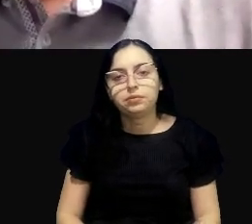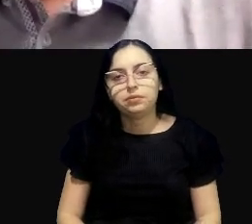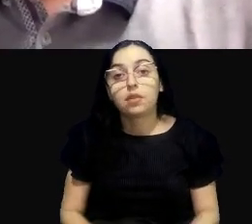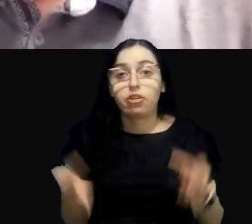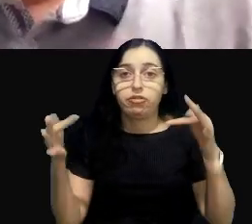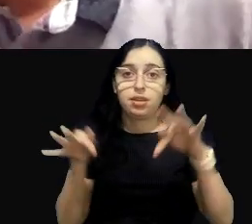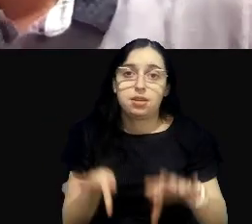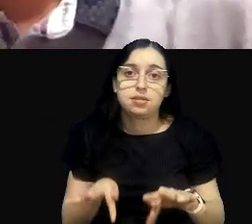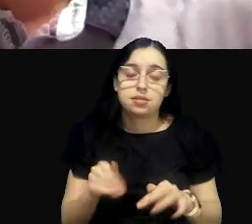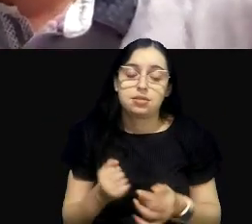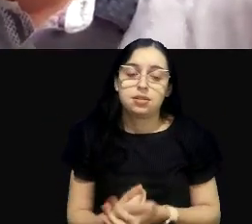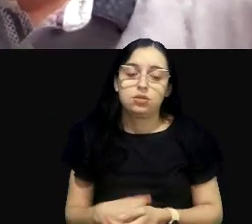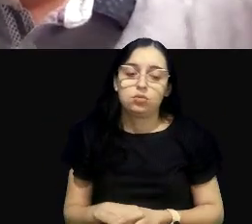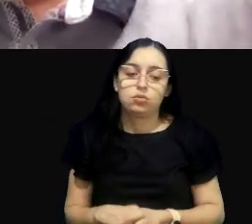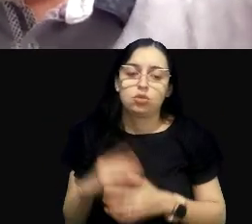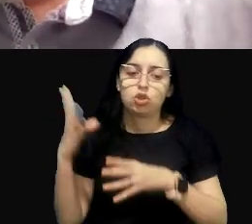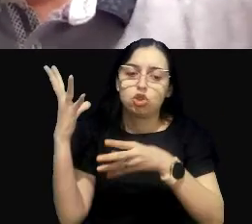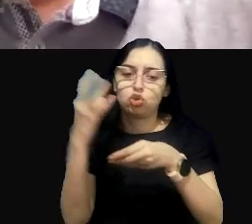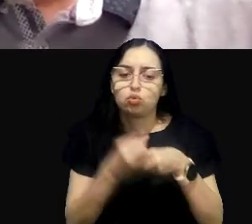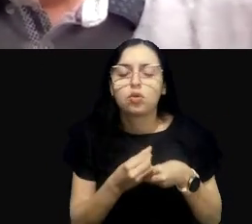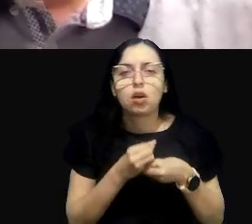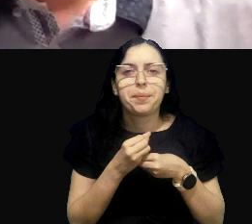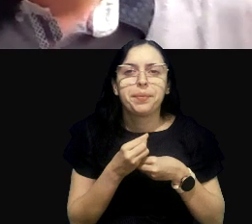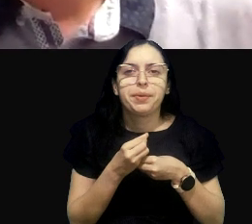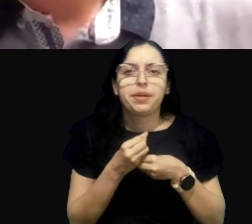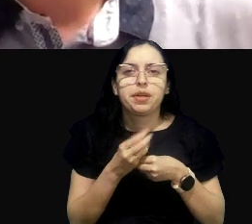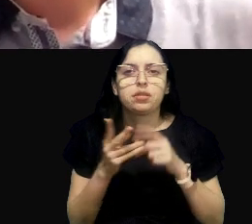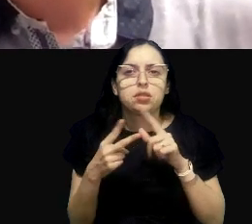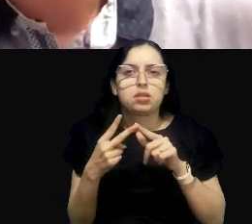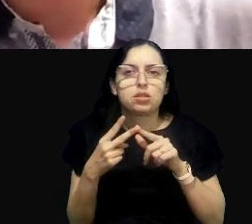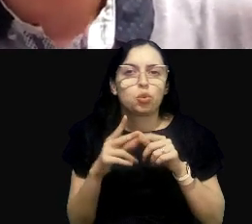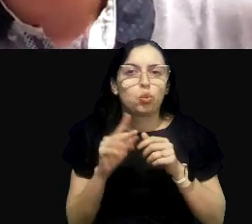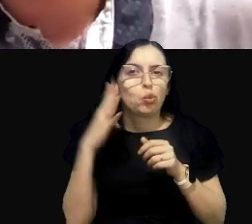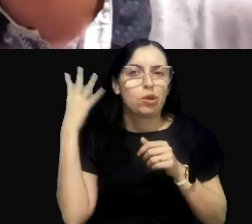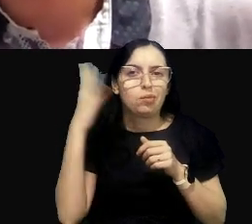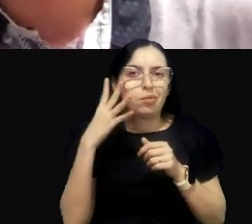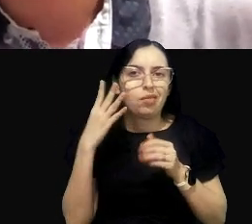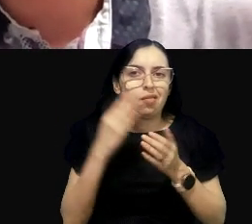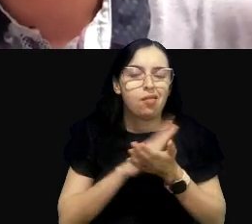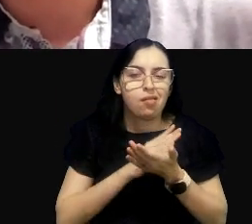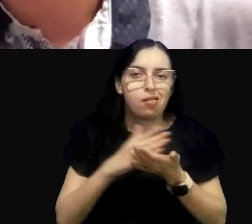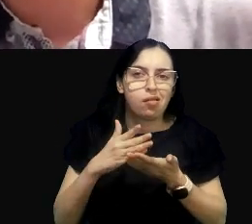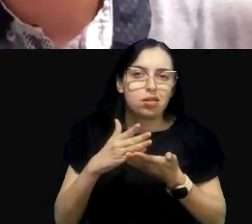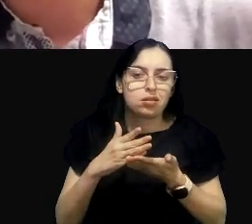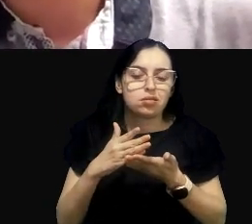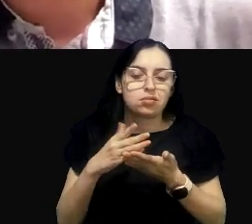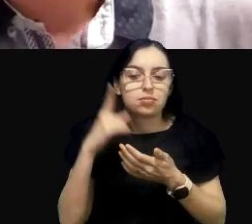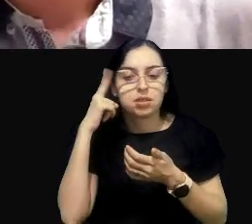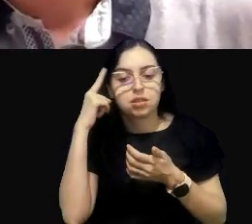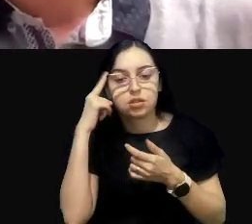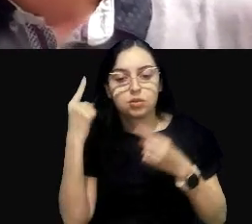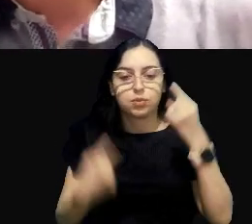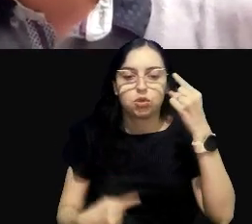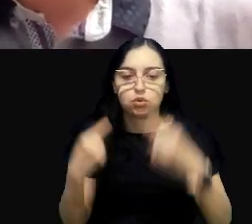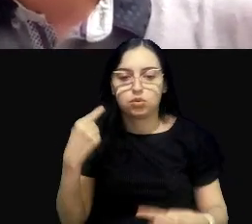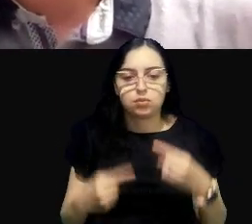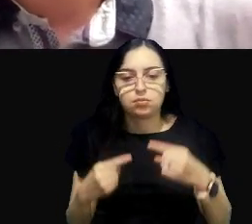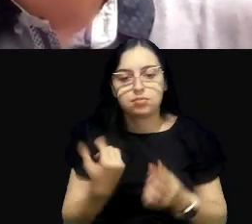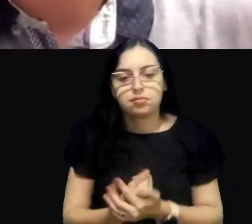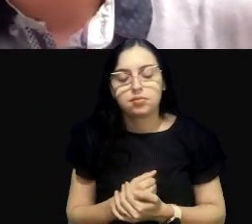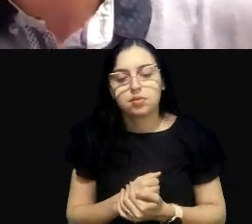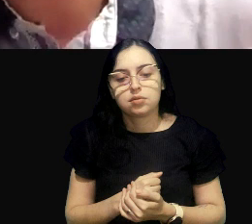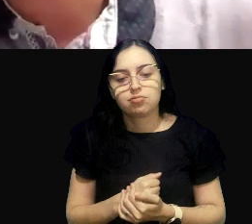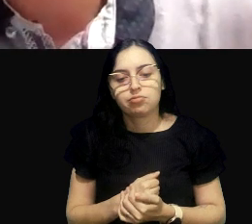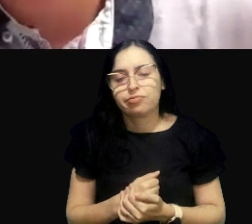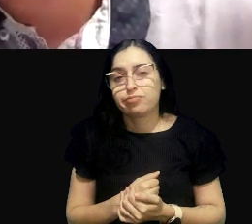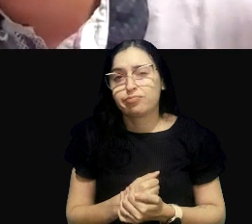Finalizando, então, um apanhado geral dessa segunda metade, reflexões que eu trago para a gente discutir. inegavelmente o